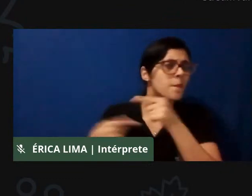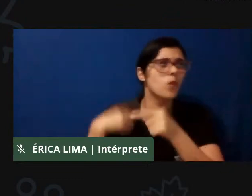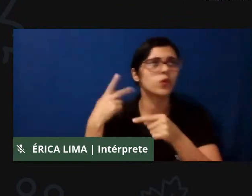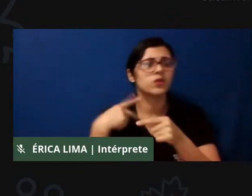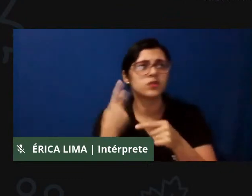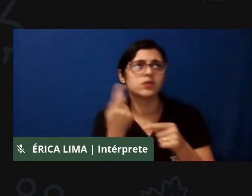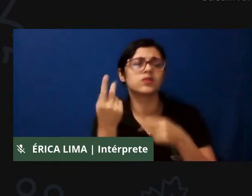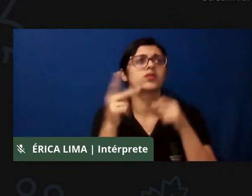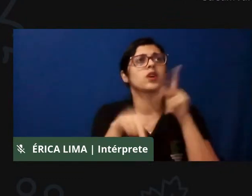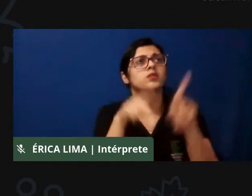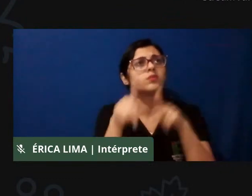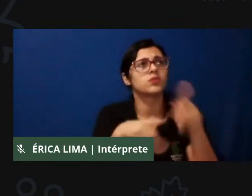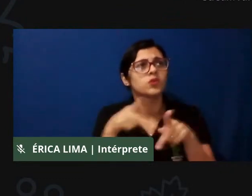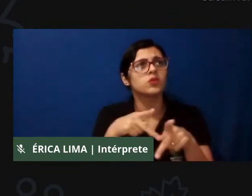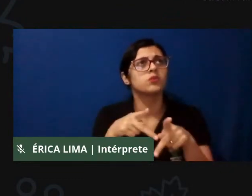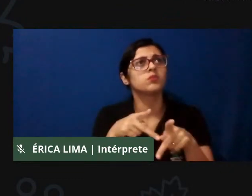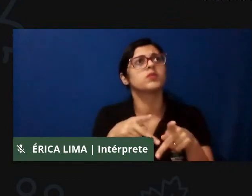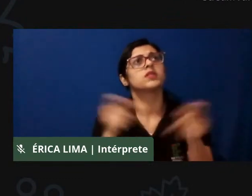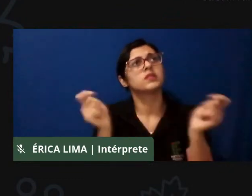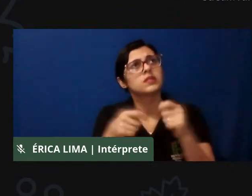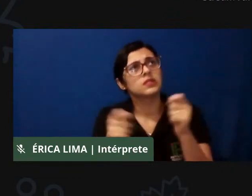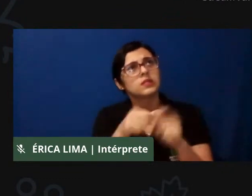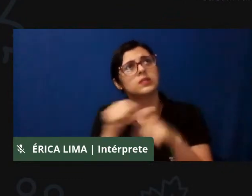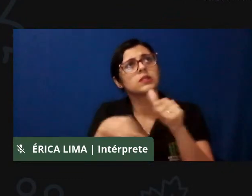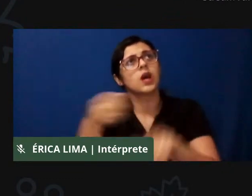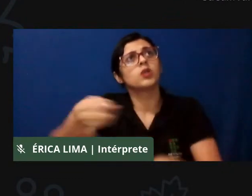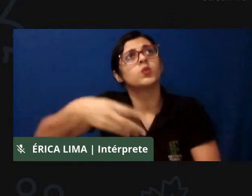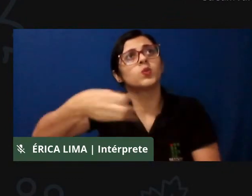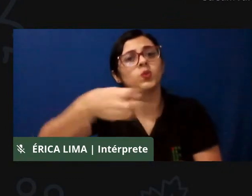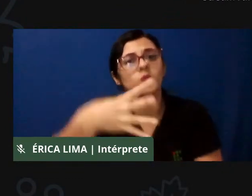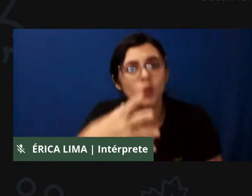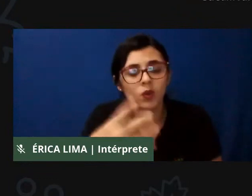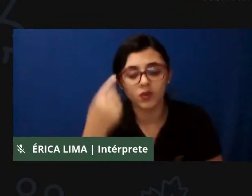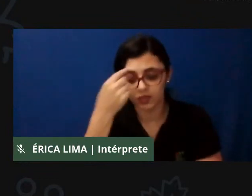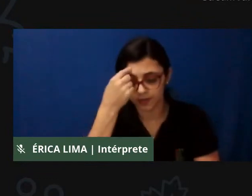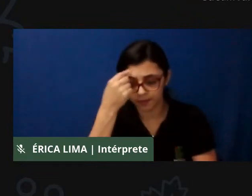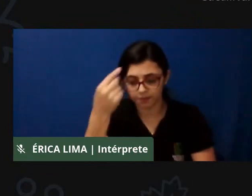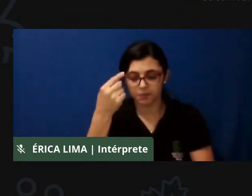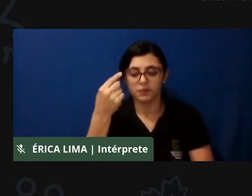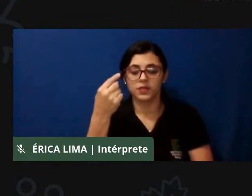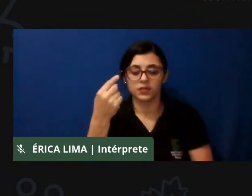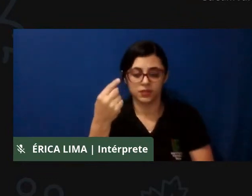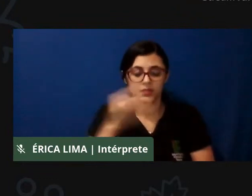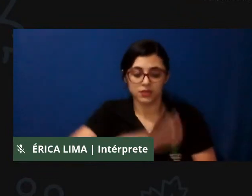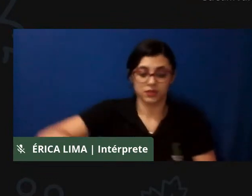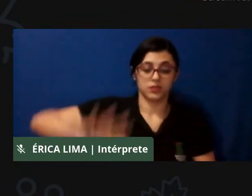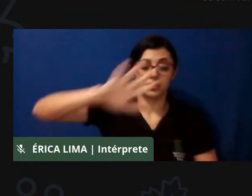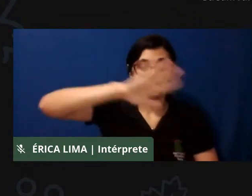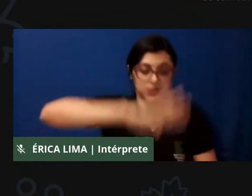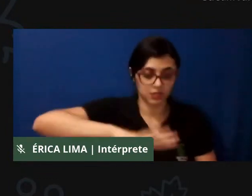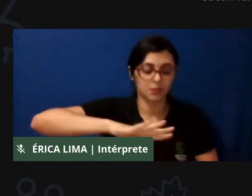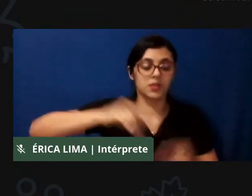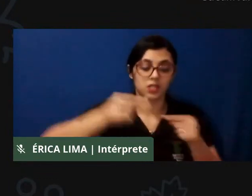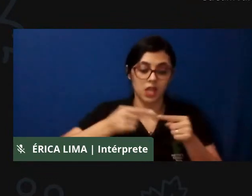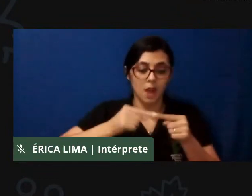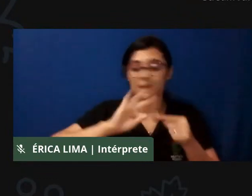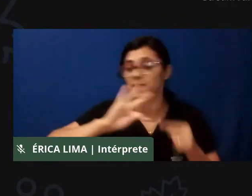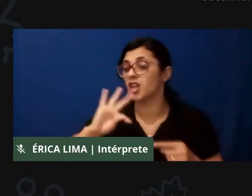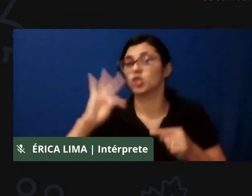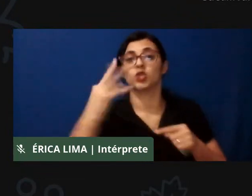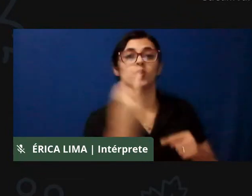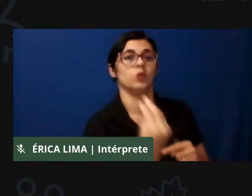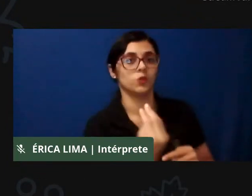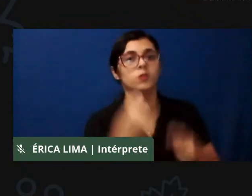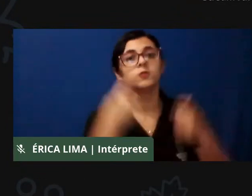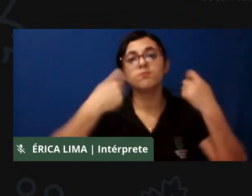a partir desse meio ambiente que para nós é o todo, existe essa interação,